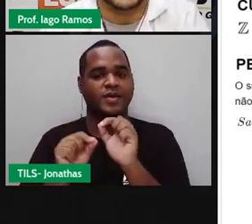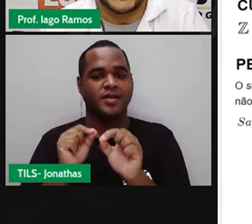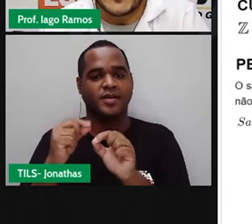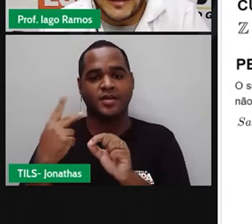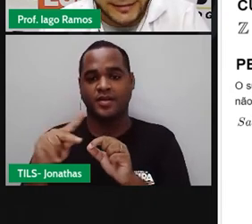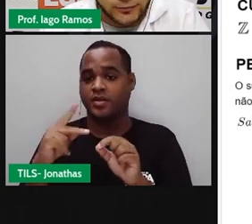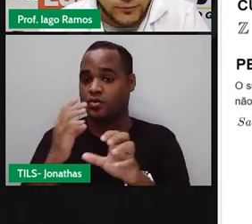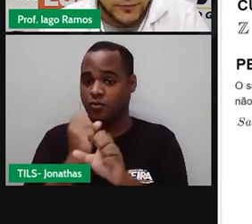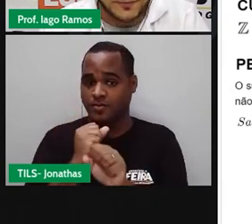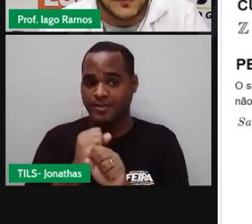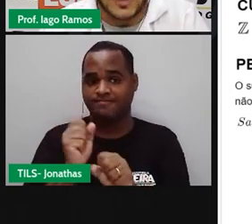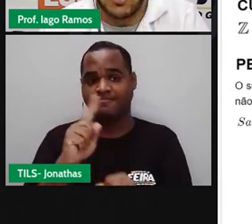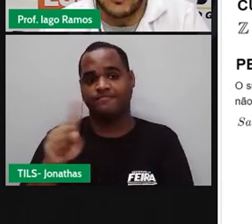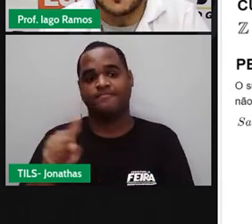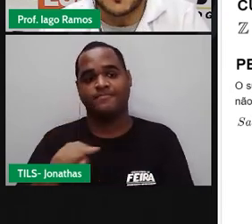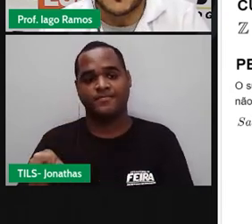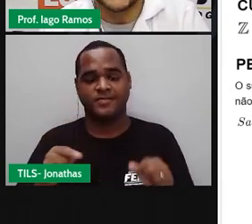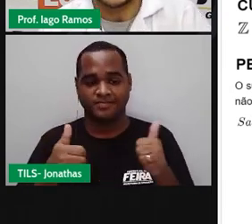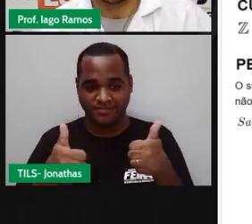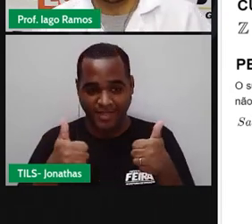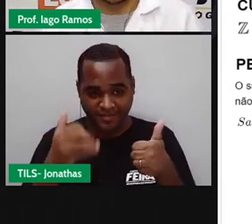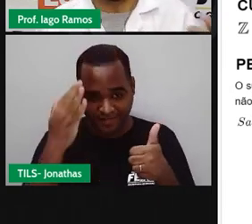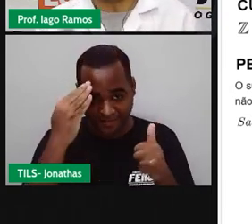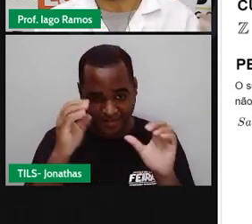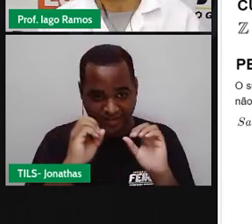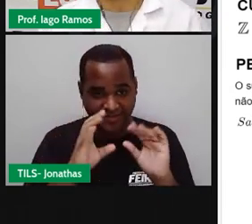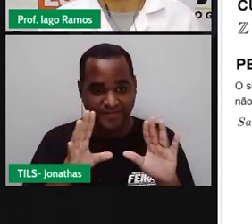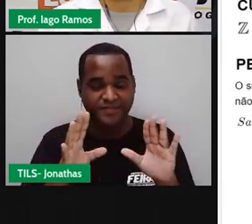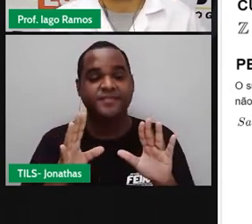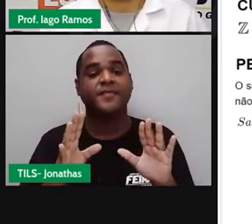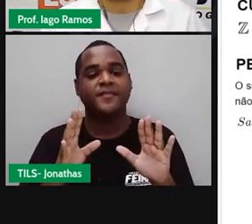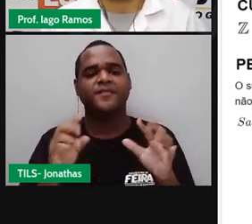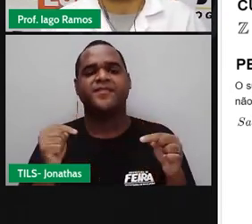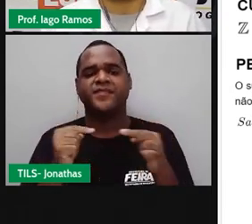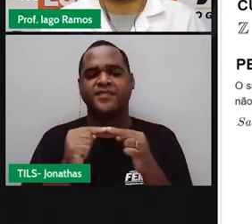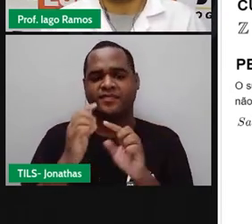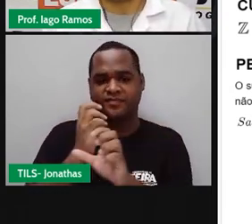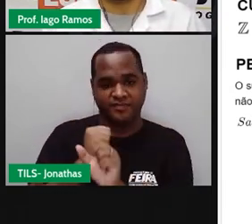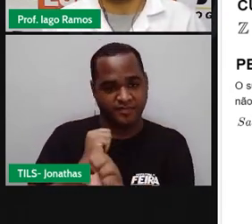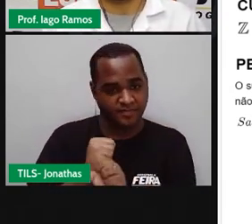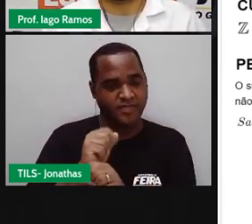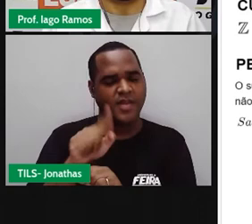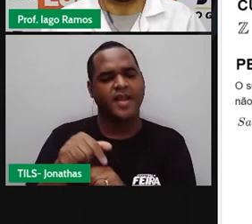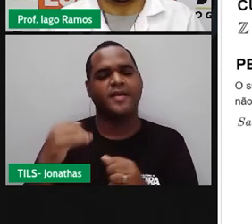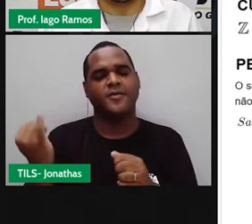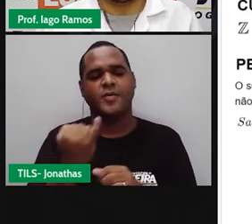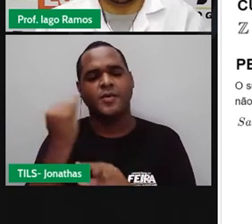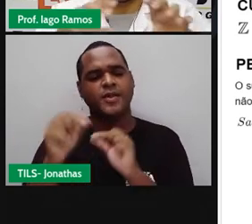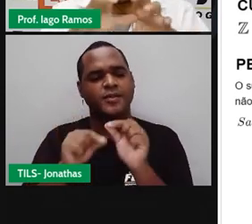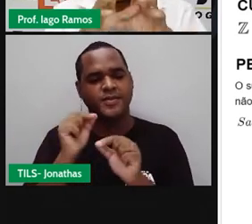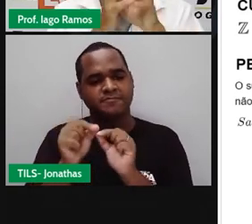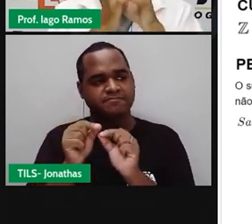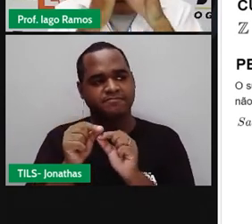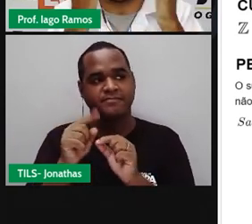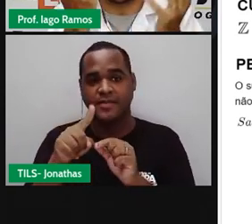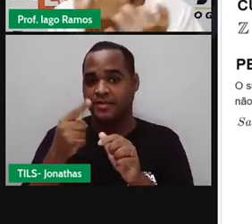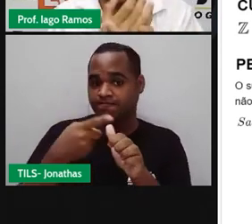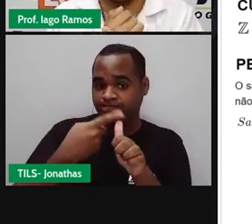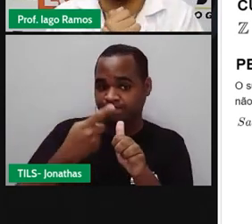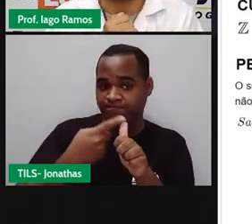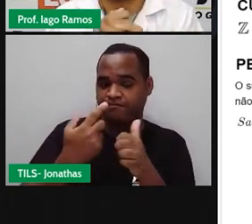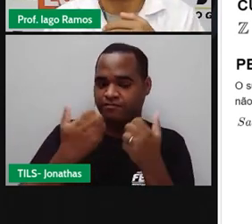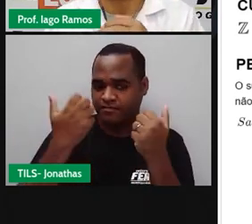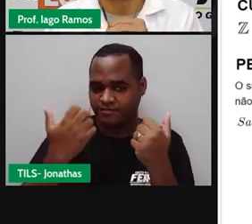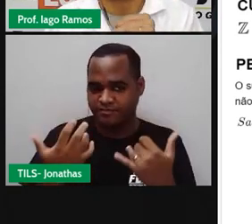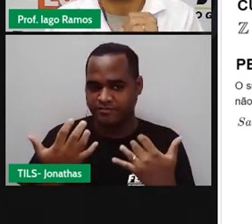inteiros, tá bom? Só que um conjunto de número ele tem uma forma de representar. Primeiro ele recebe um símbolo